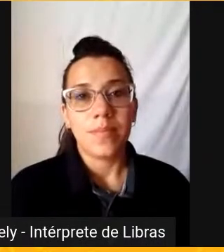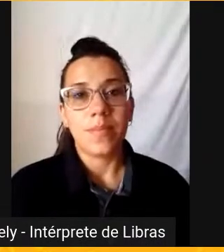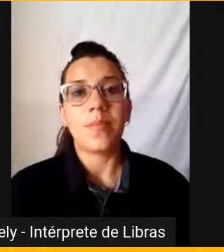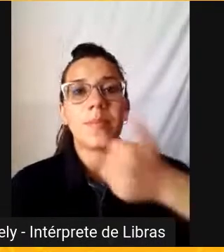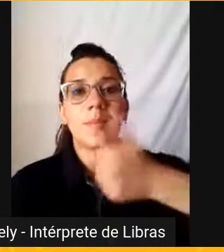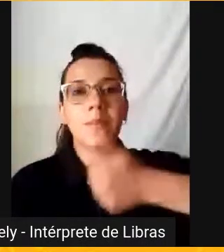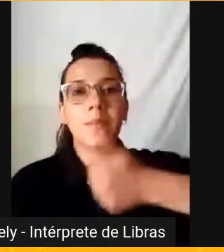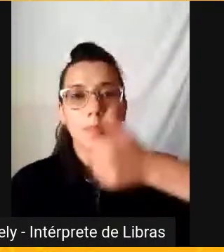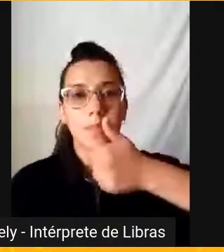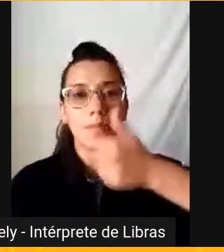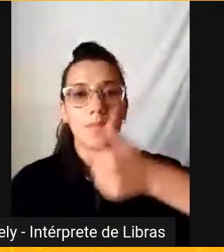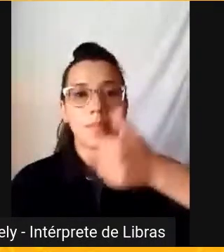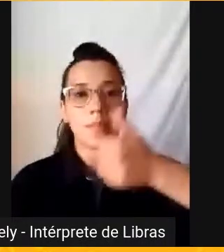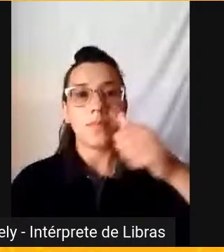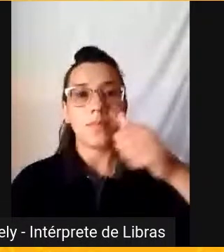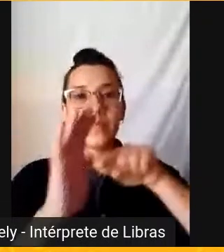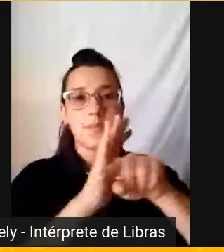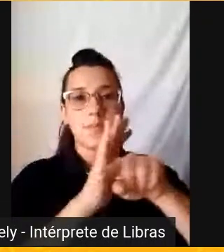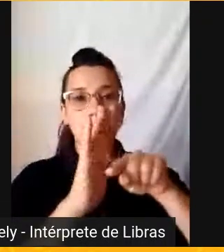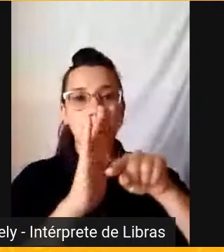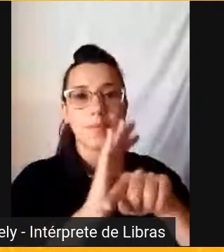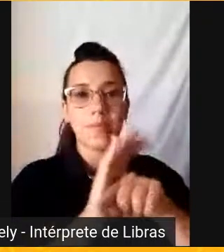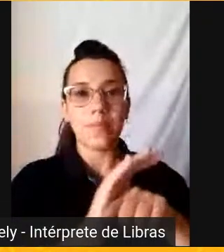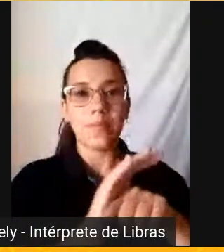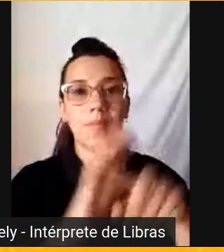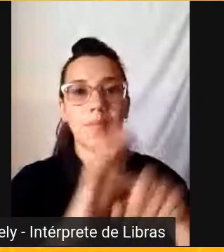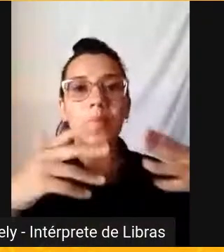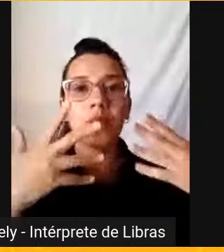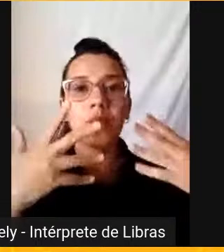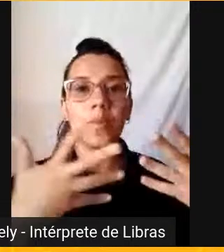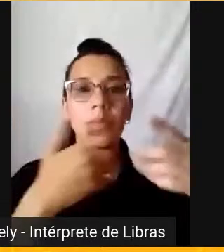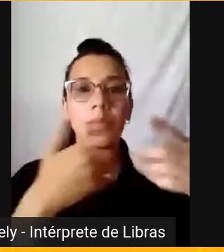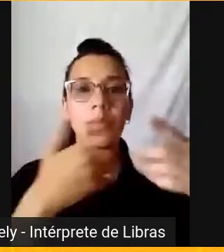De linguagem Que são mais Cobradas No Enem?